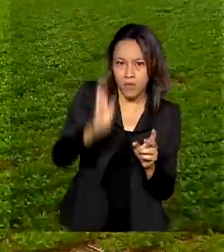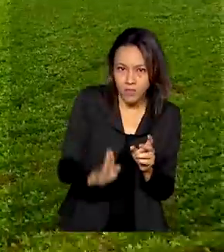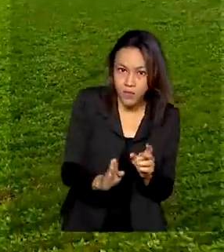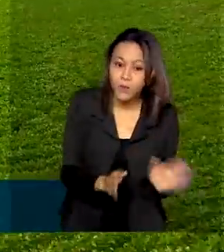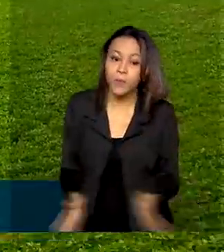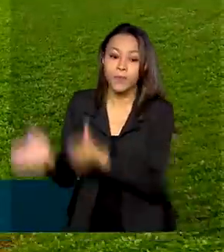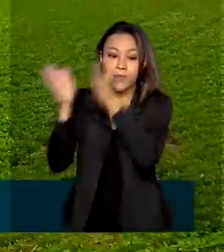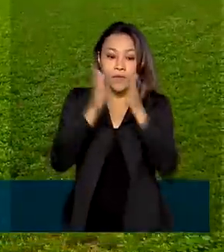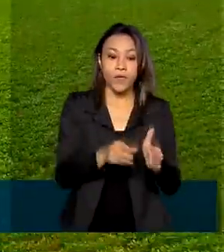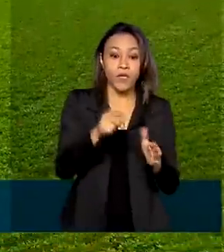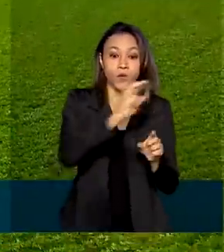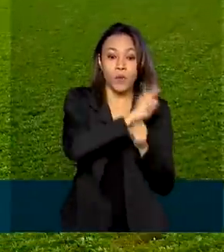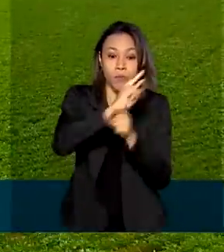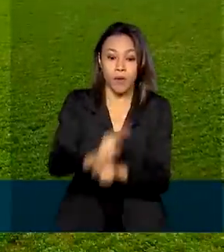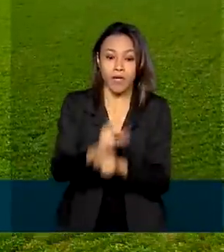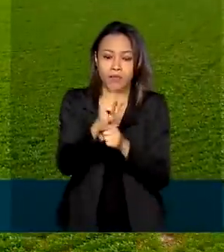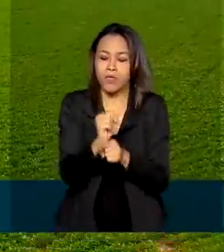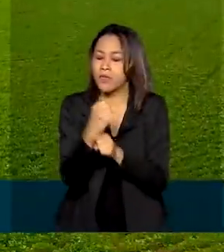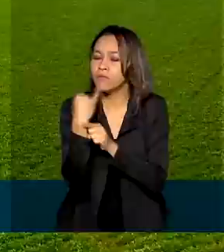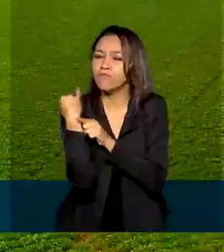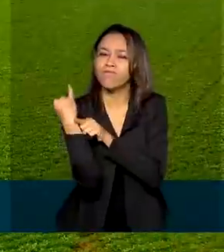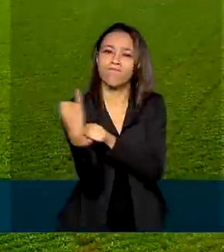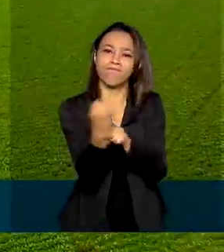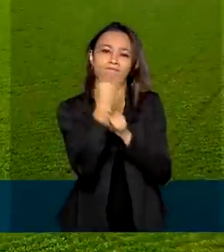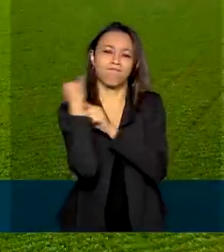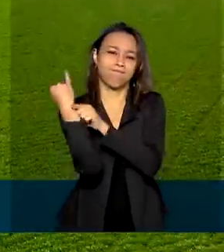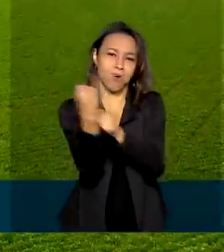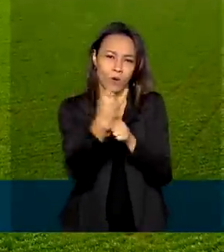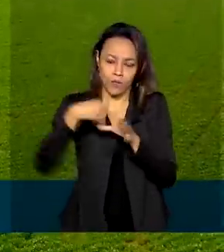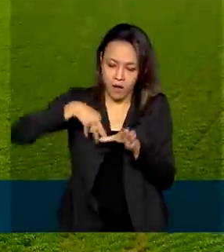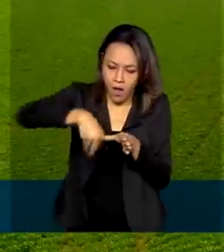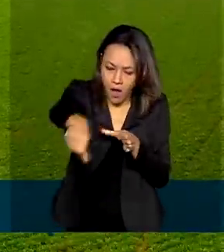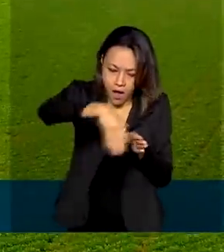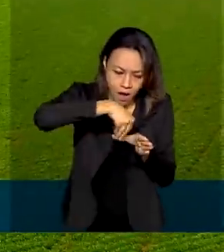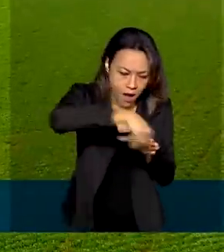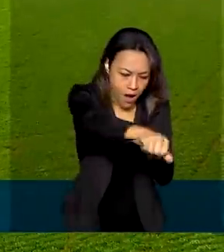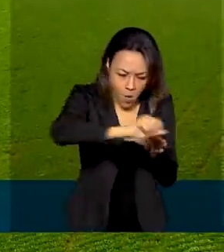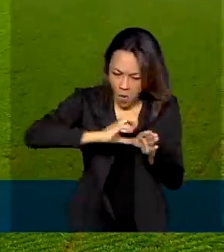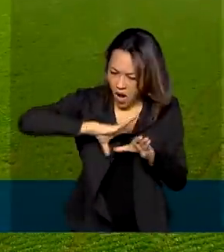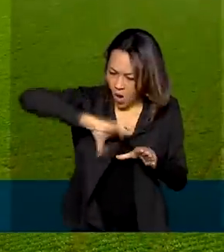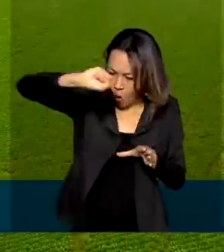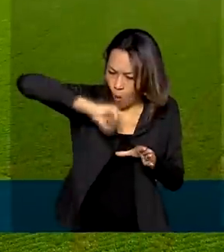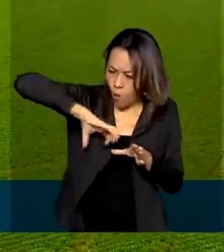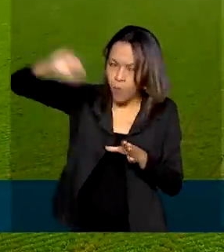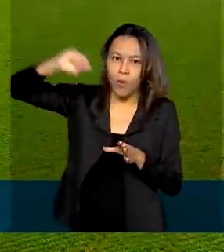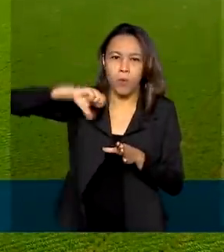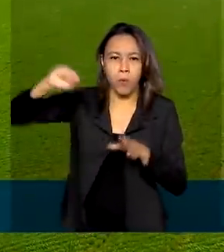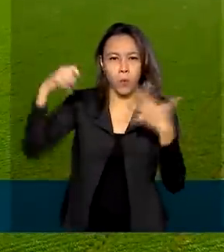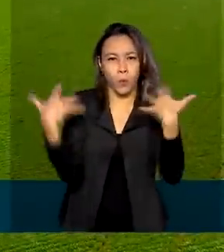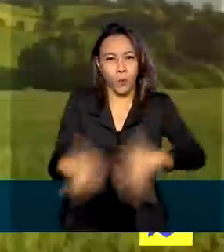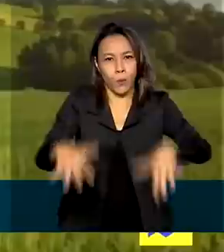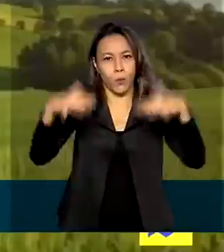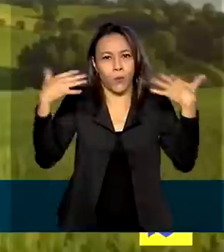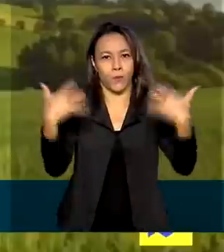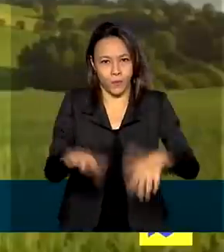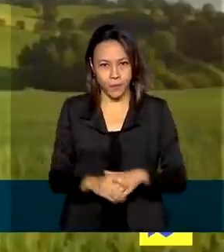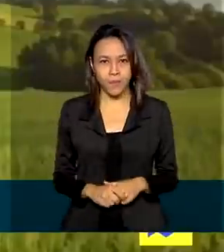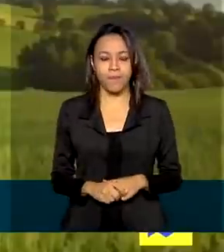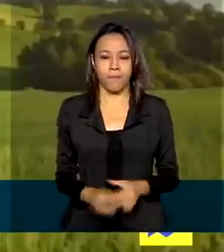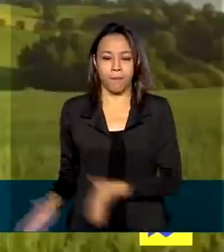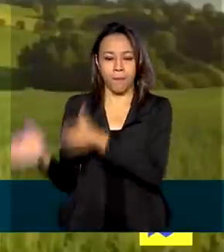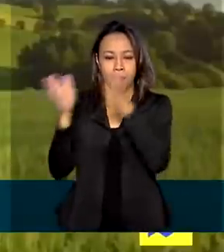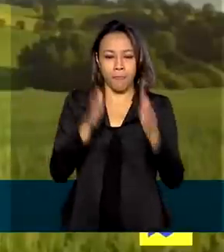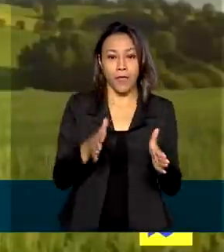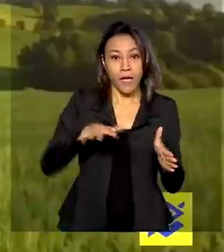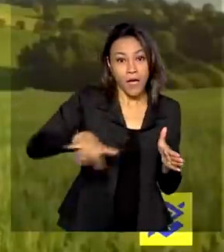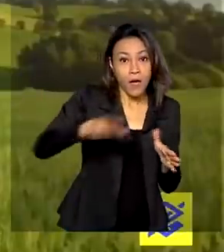crédito rural é fundamental para que a agricultura nacional bata recorde atrás de recorde. O crédito rural